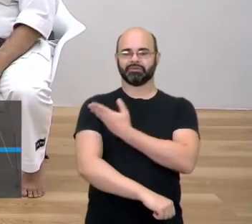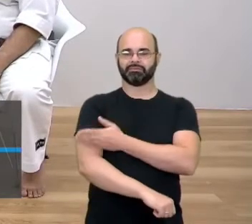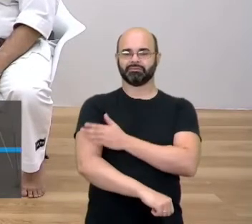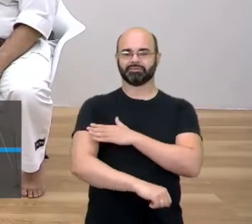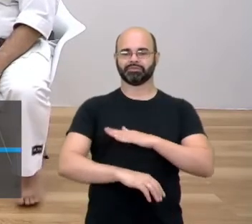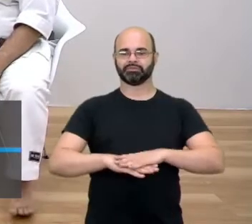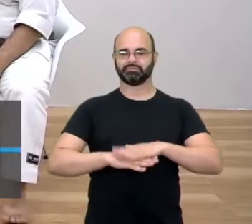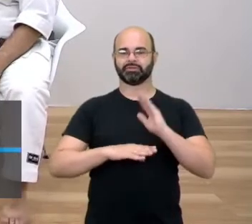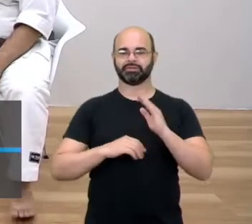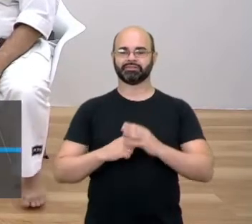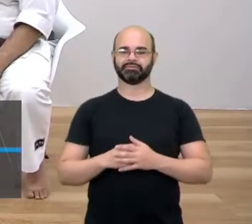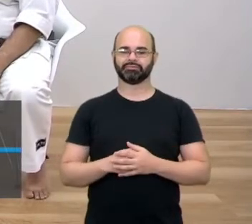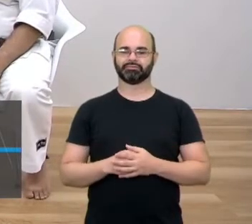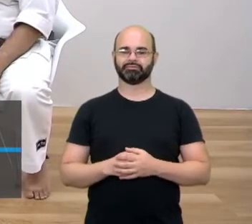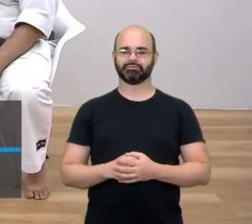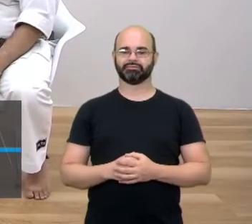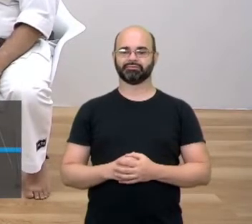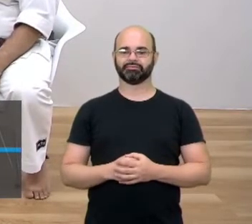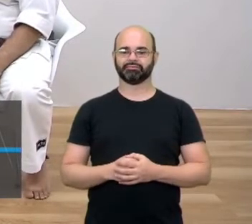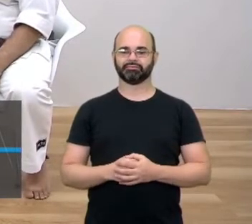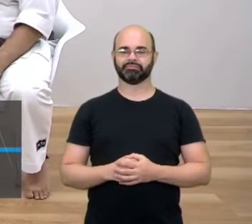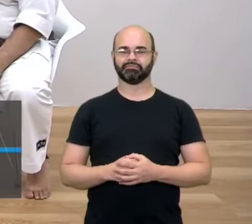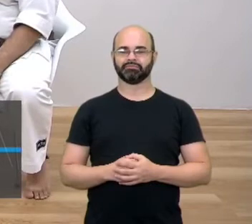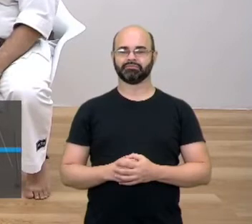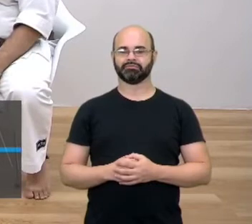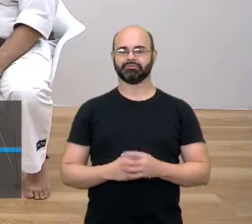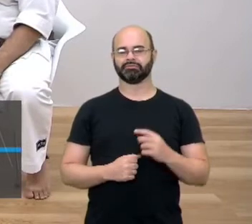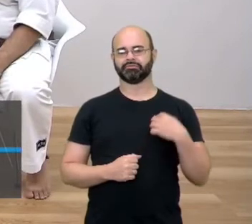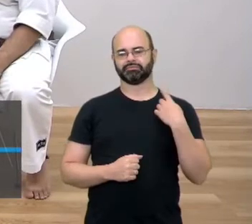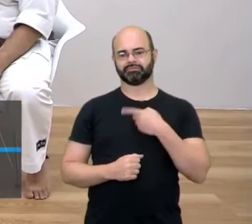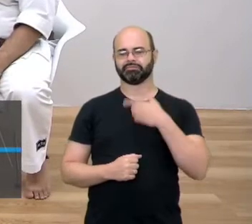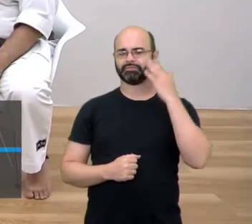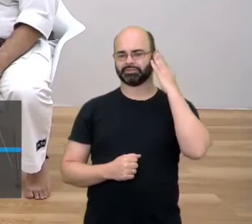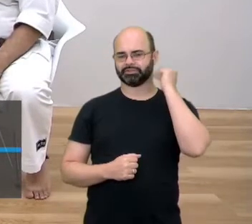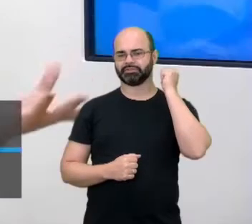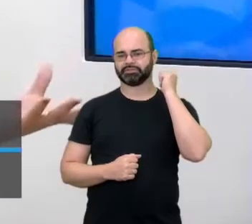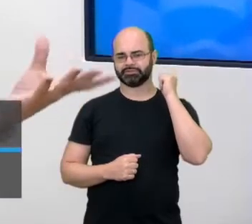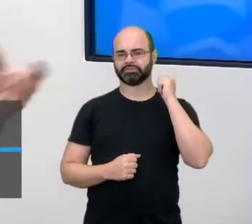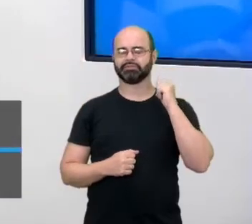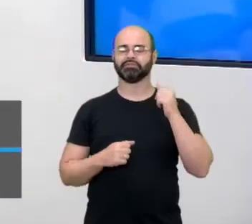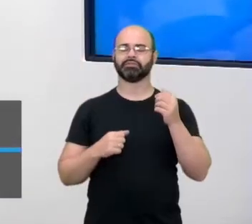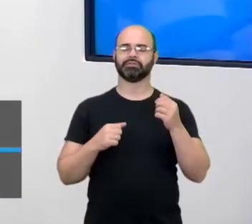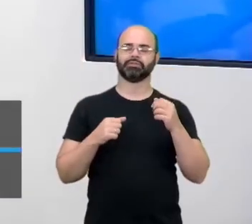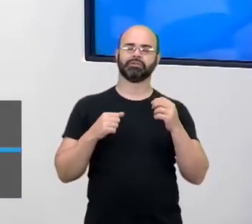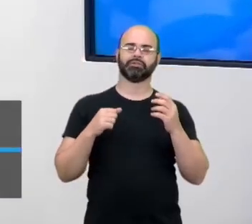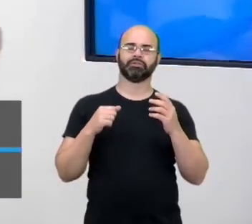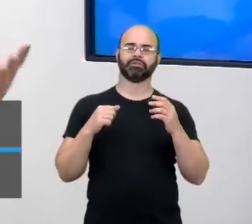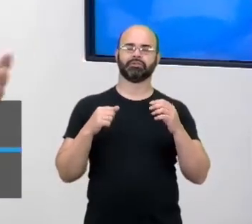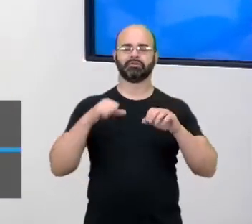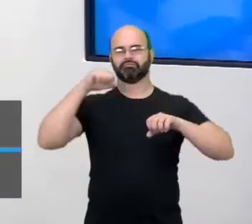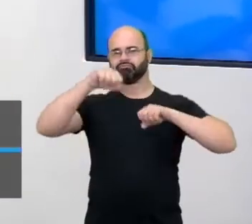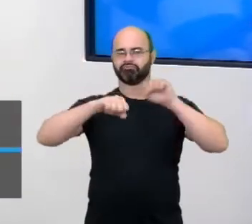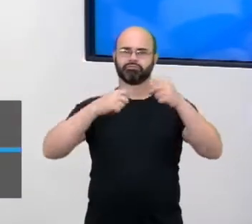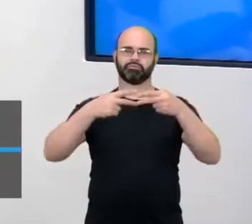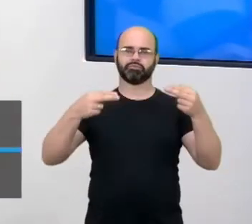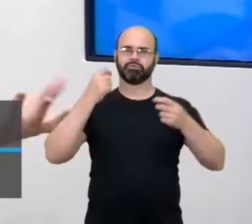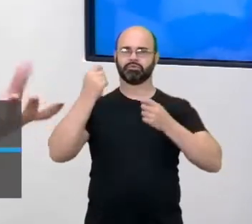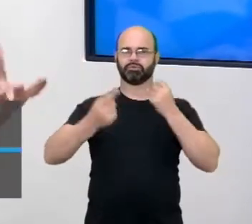pratica. Ô, Bruno, é assim, a gente sabe que tem lutas que elas são mais da moda, né? A gente sabe que aí, talvez,